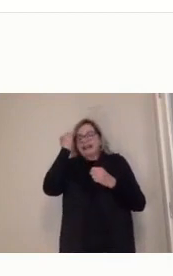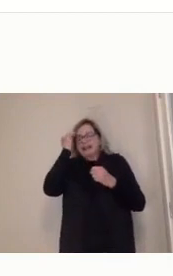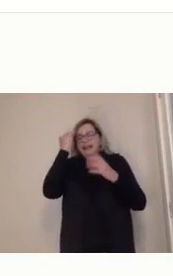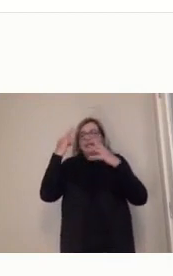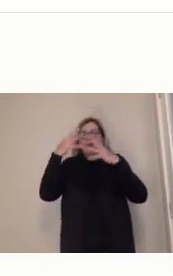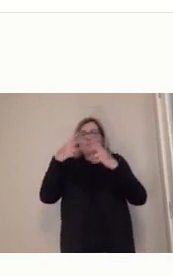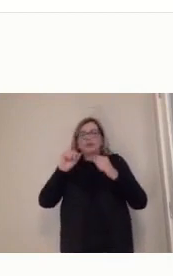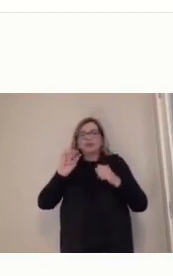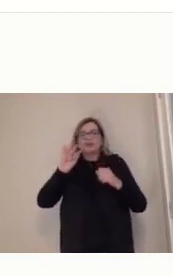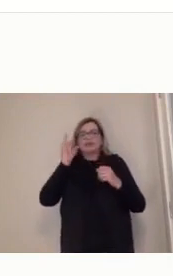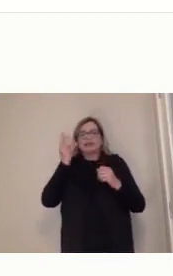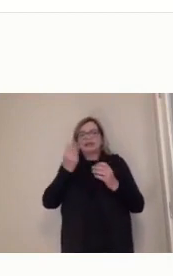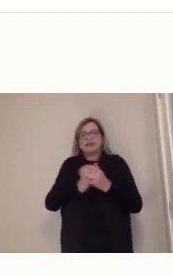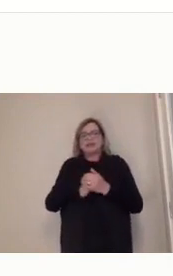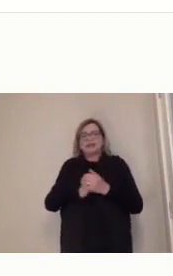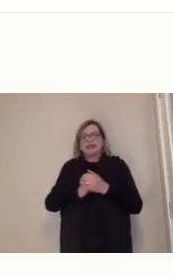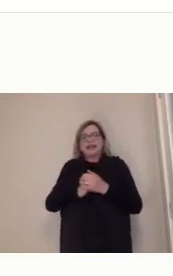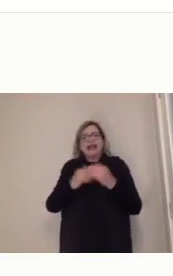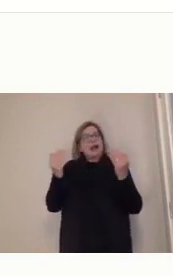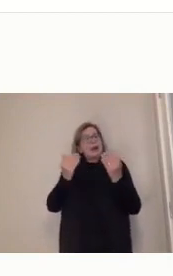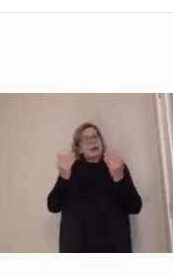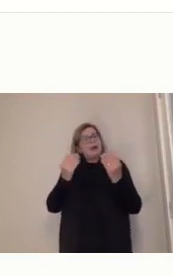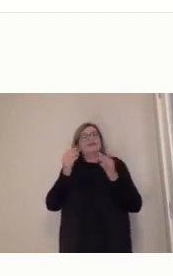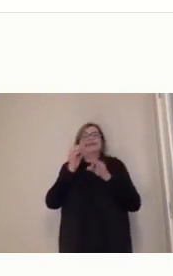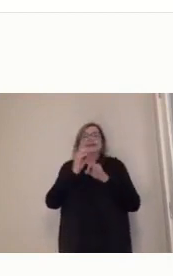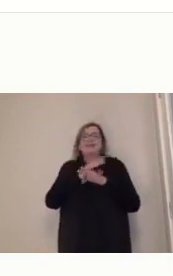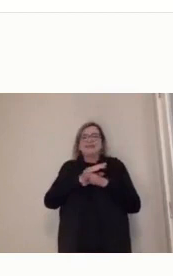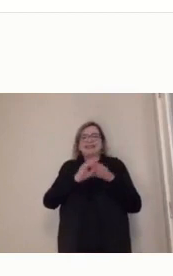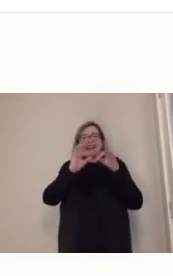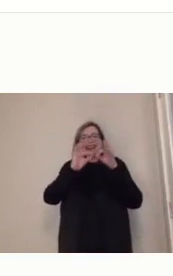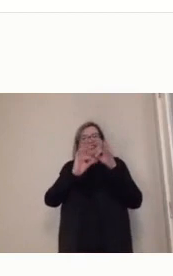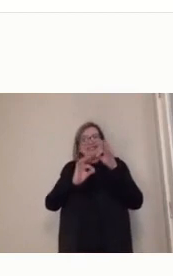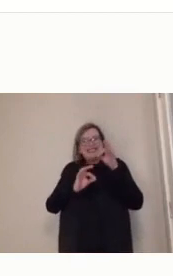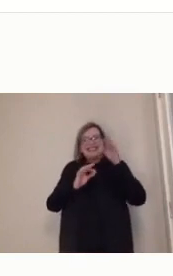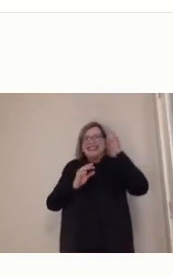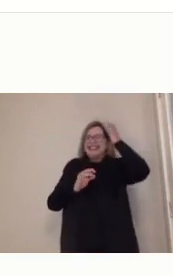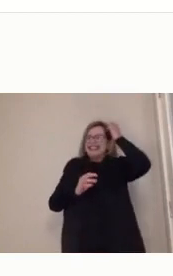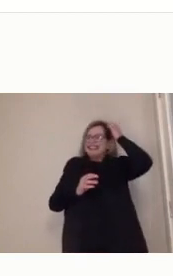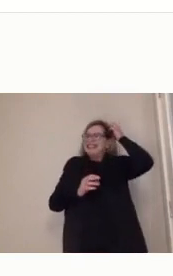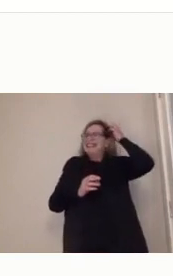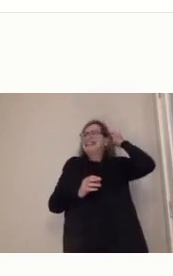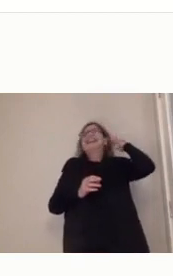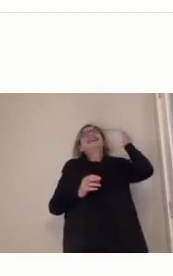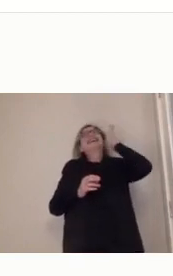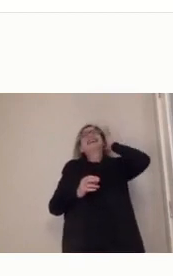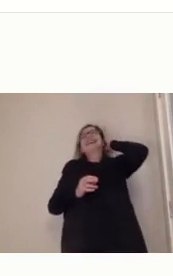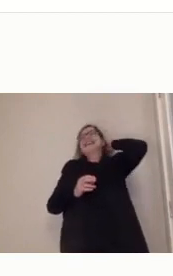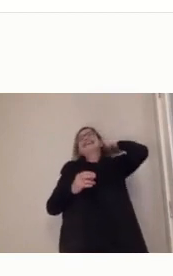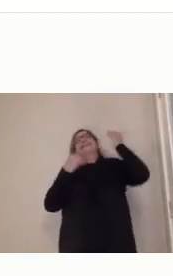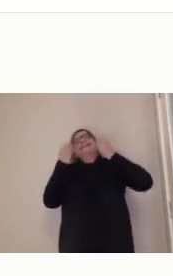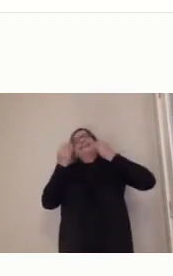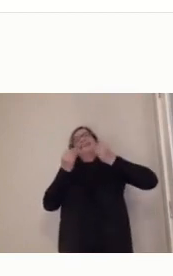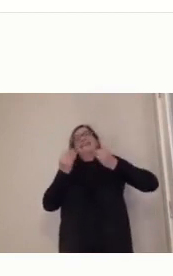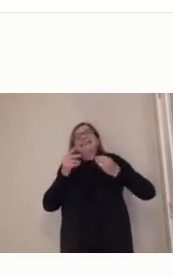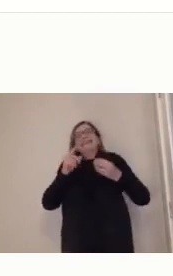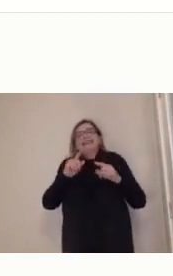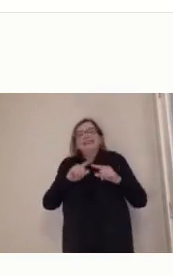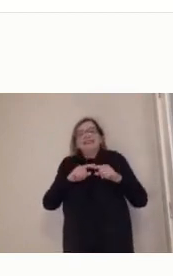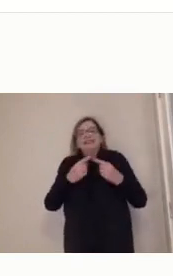também de ver se tem mais alguma mensagem, se foi legal, se foi bom dessa forma que a gente tem,